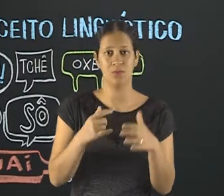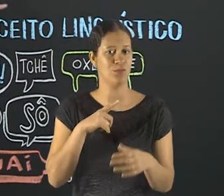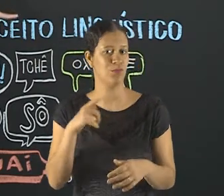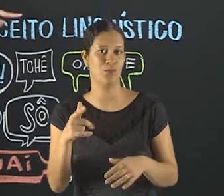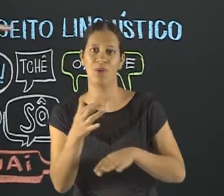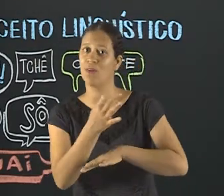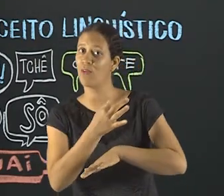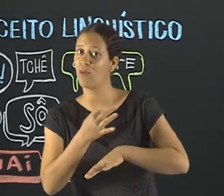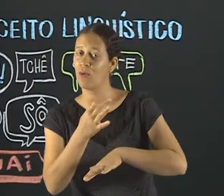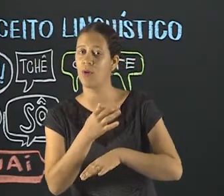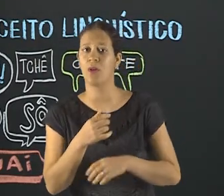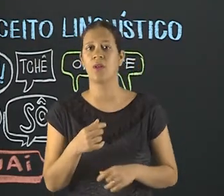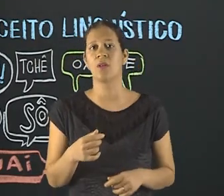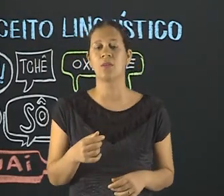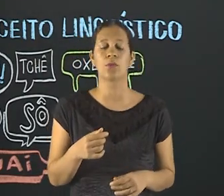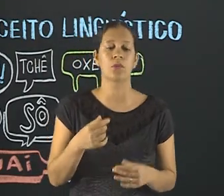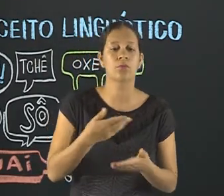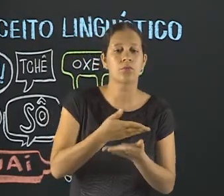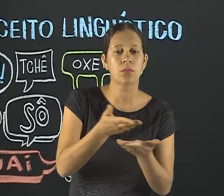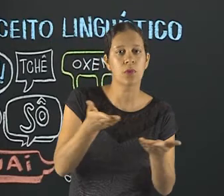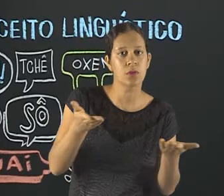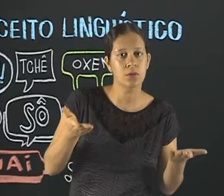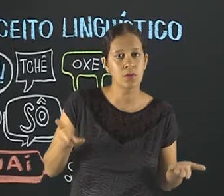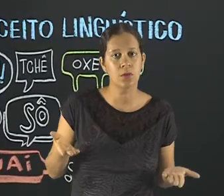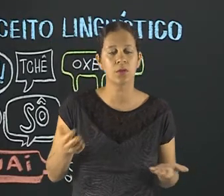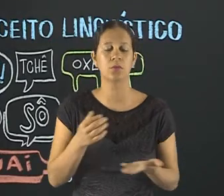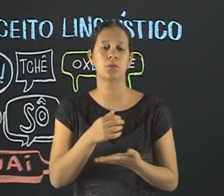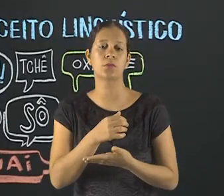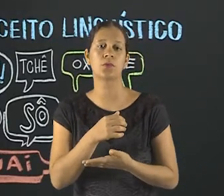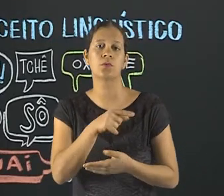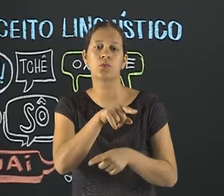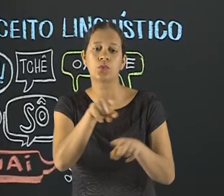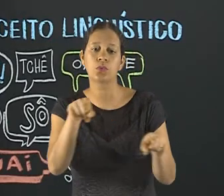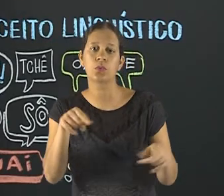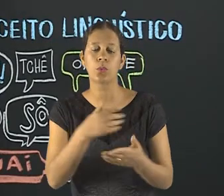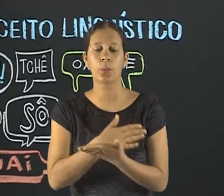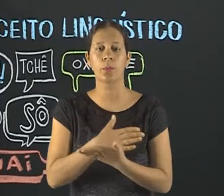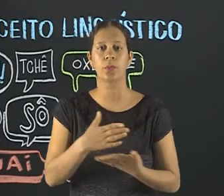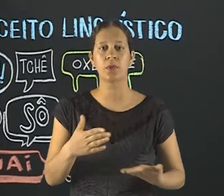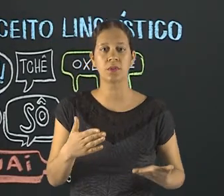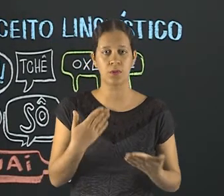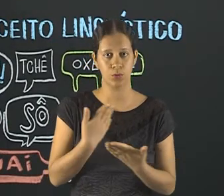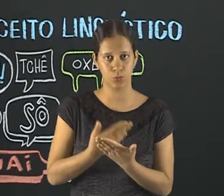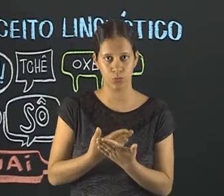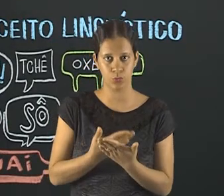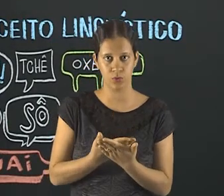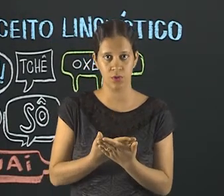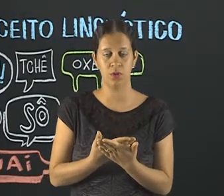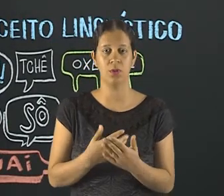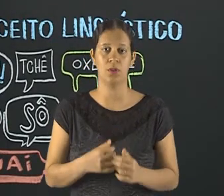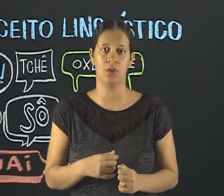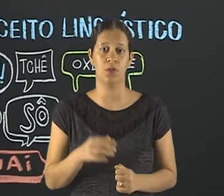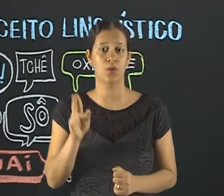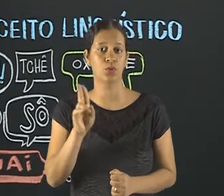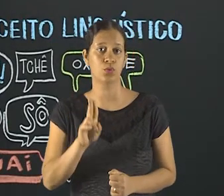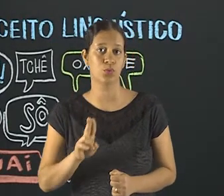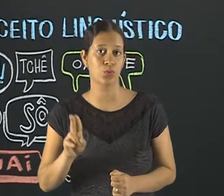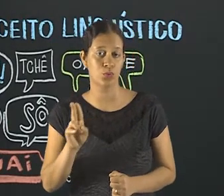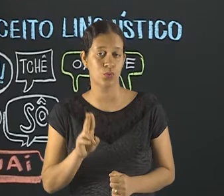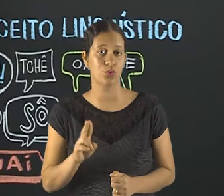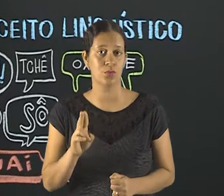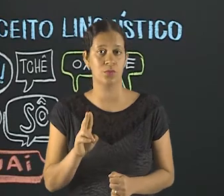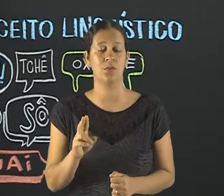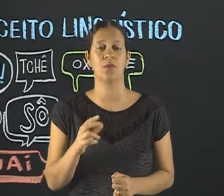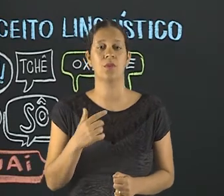eu não estou sendo nada formal. Agora, se eu digo, prezados senhores, vamos iniciar agora um momento importante na nossa aula. Só a utilização desses